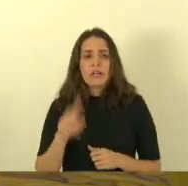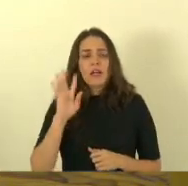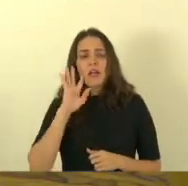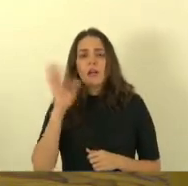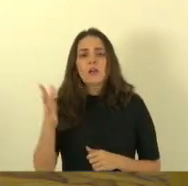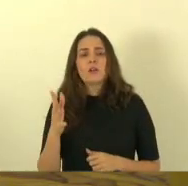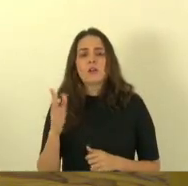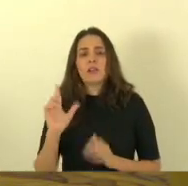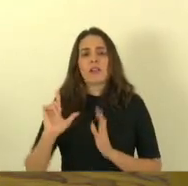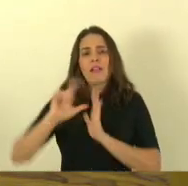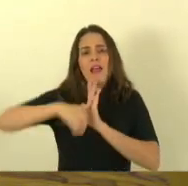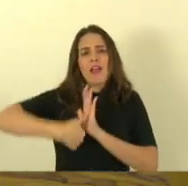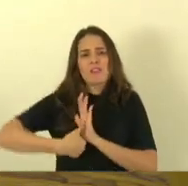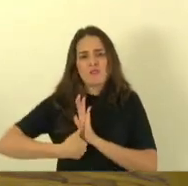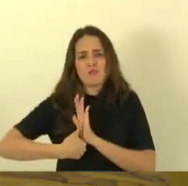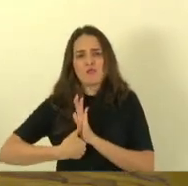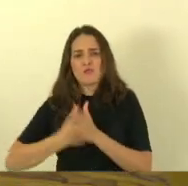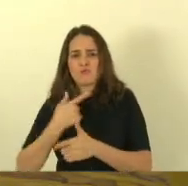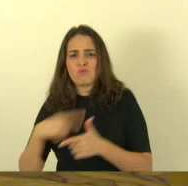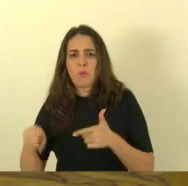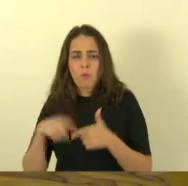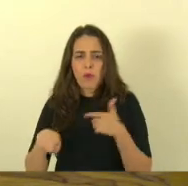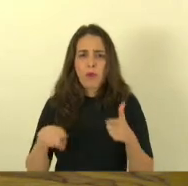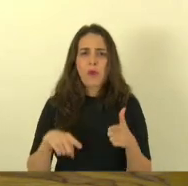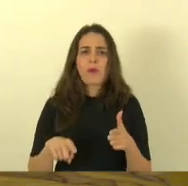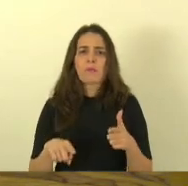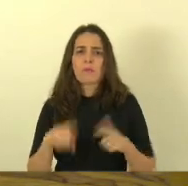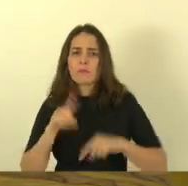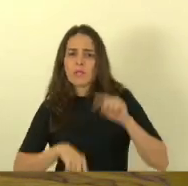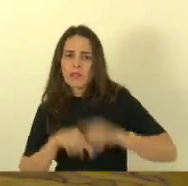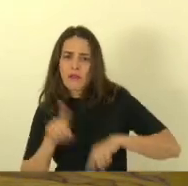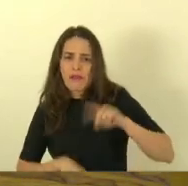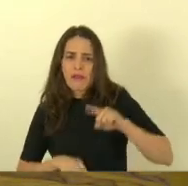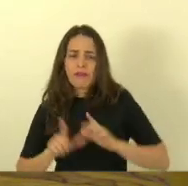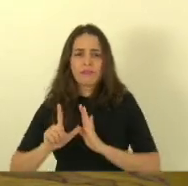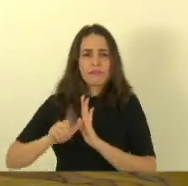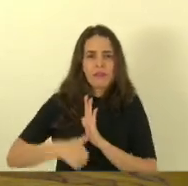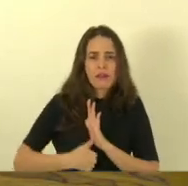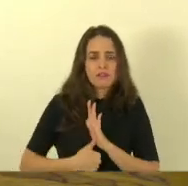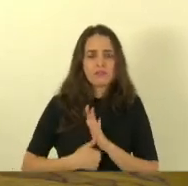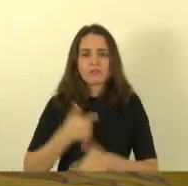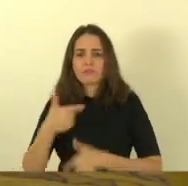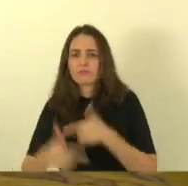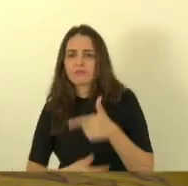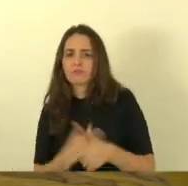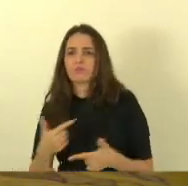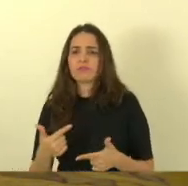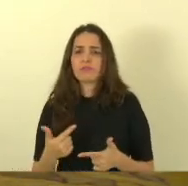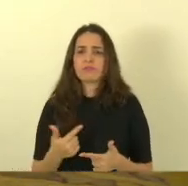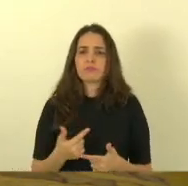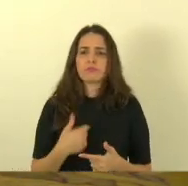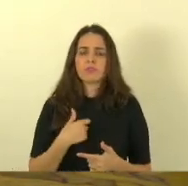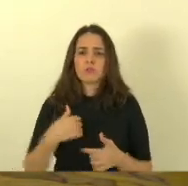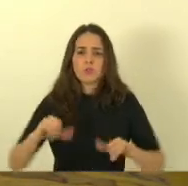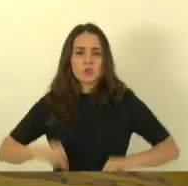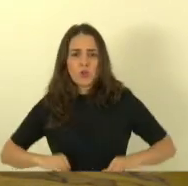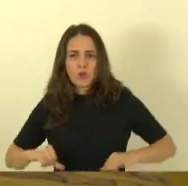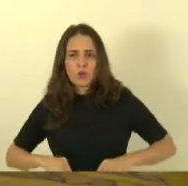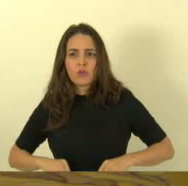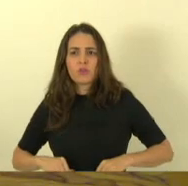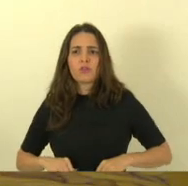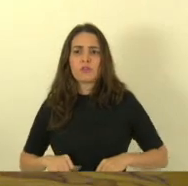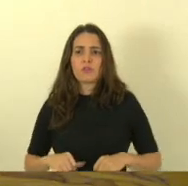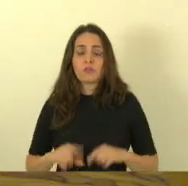arcaico pelo qual os policiais estão ali subjugados, mais